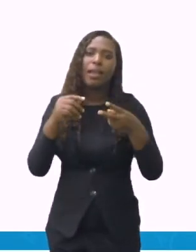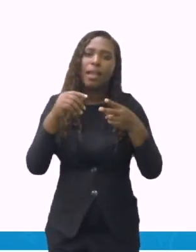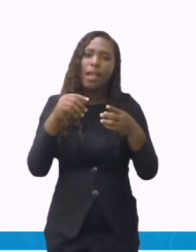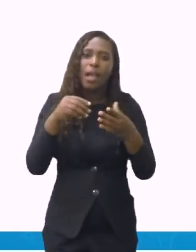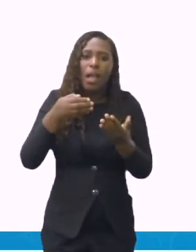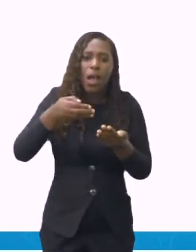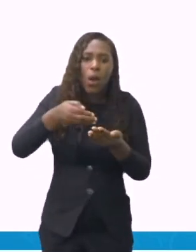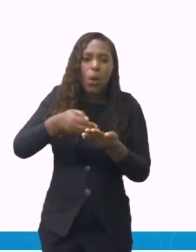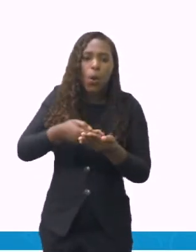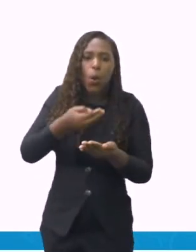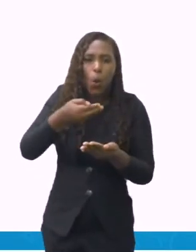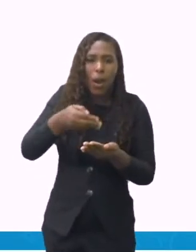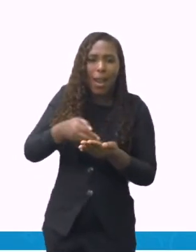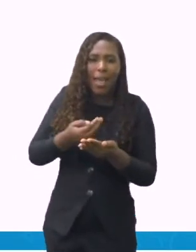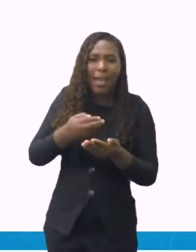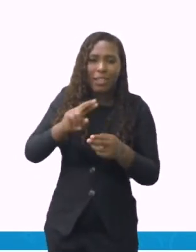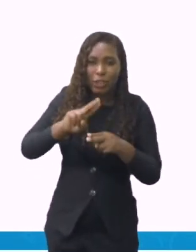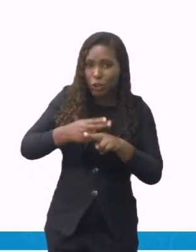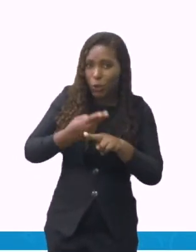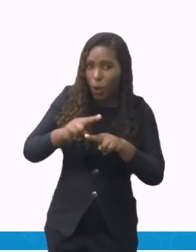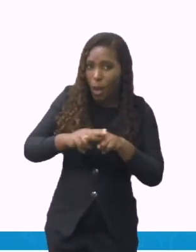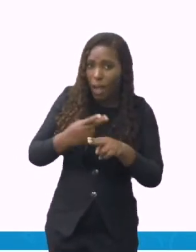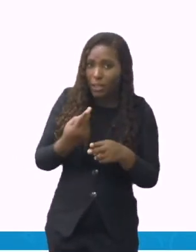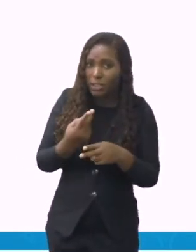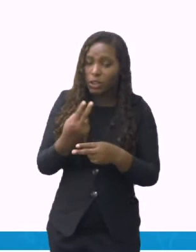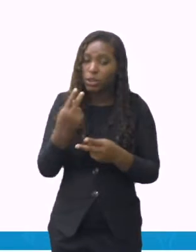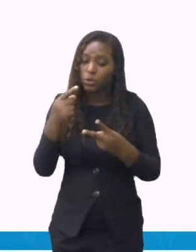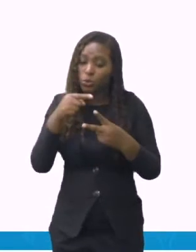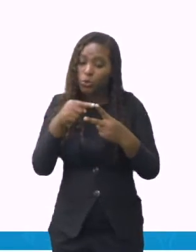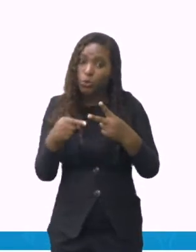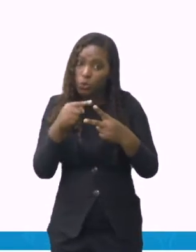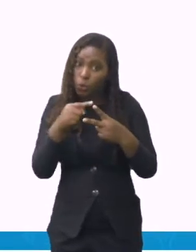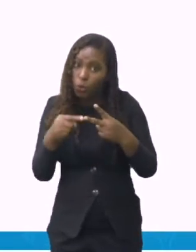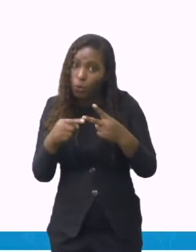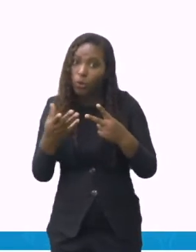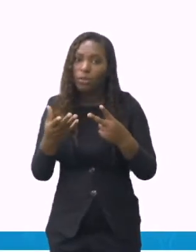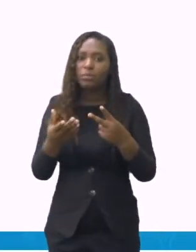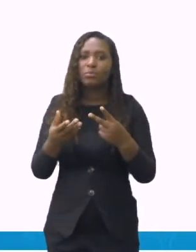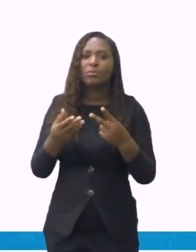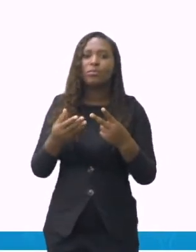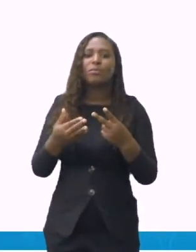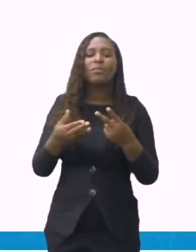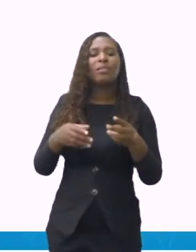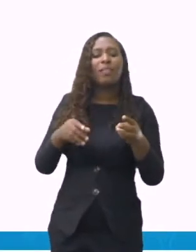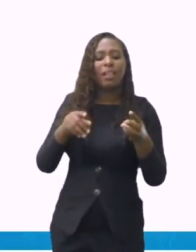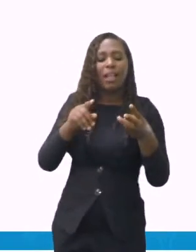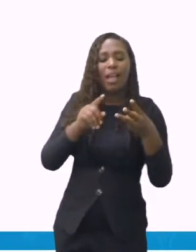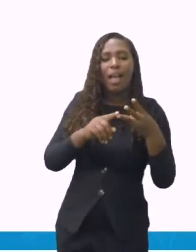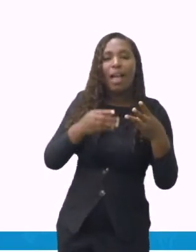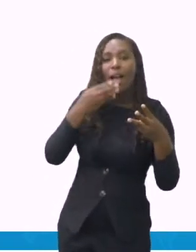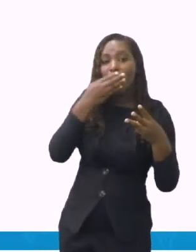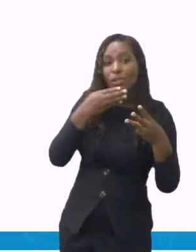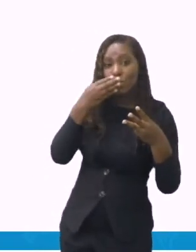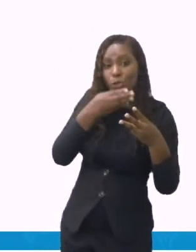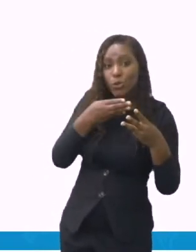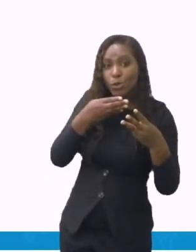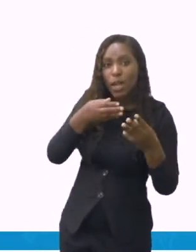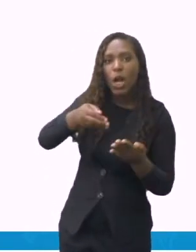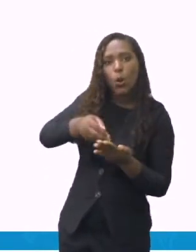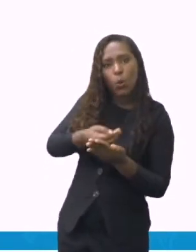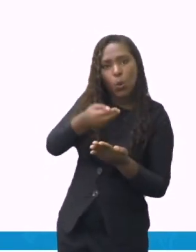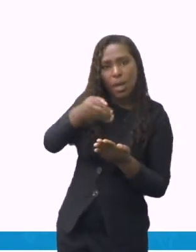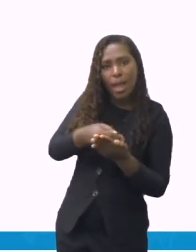Quatro colheres de açúcar. Olha lá o pacotinho de açúcar, está me dizendo quatro colheres. Quatro